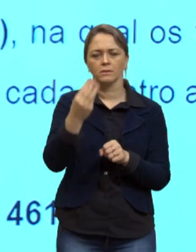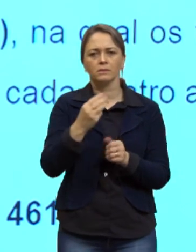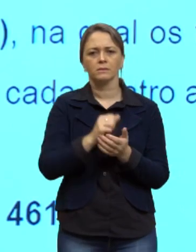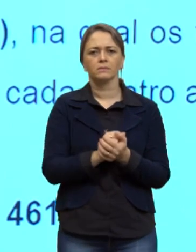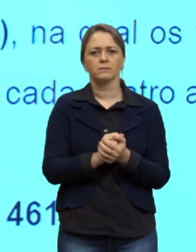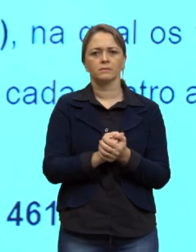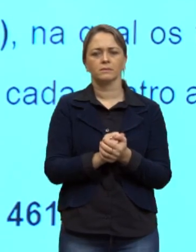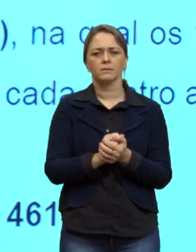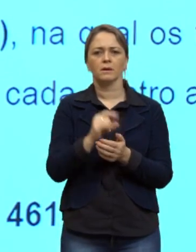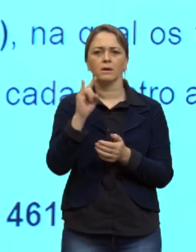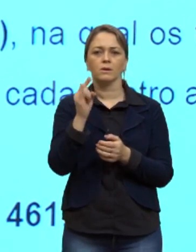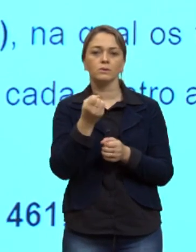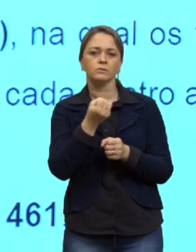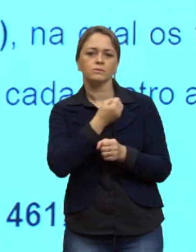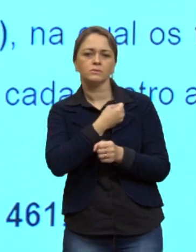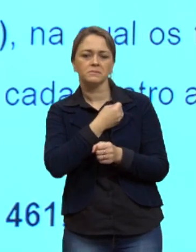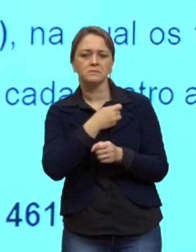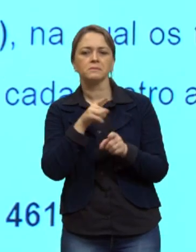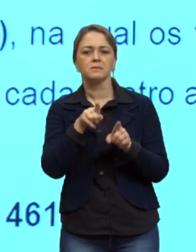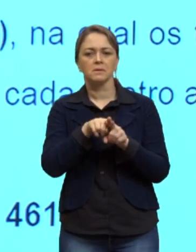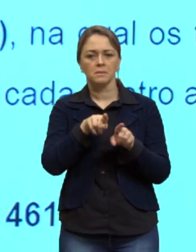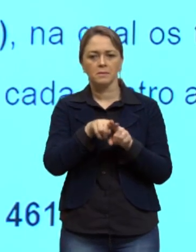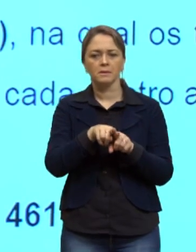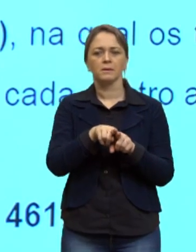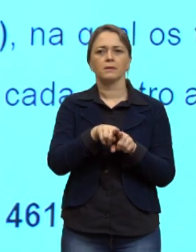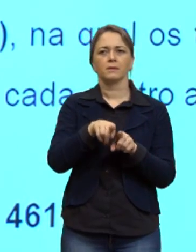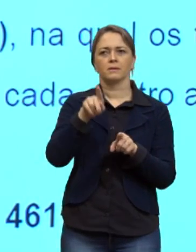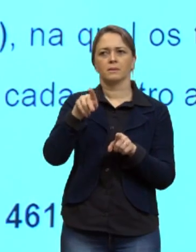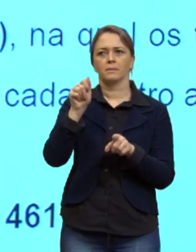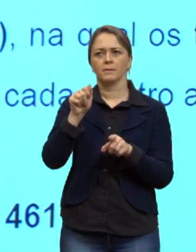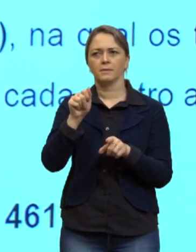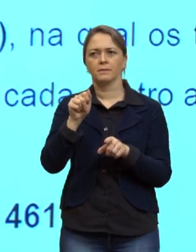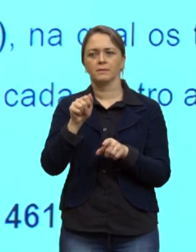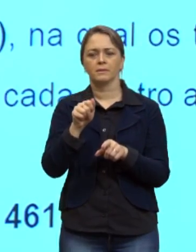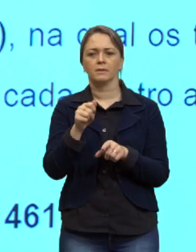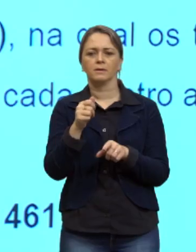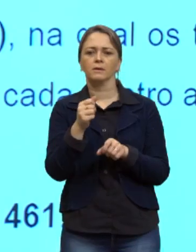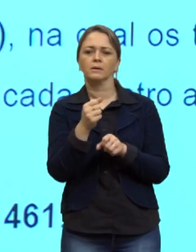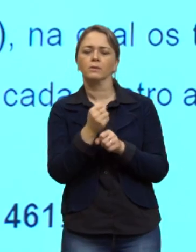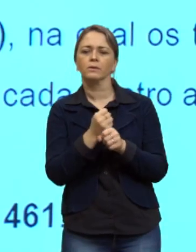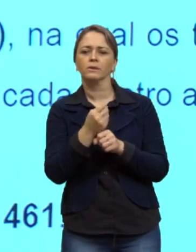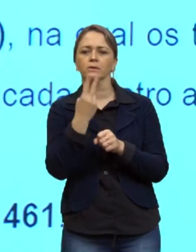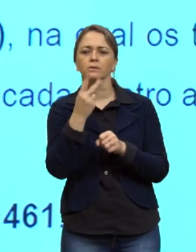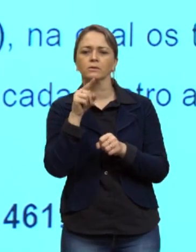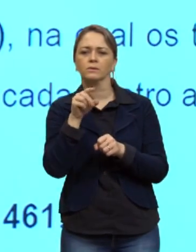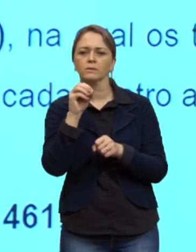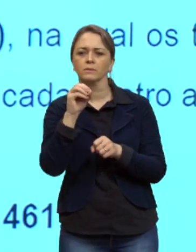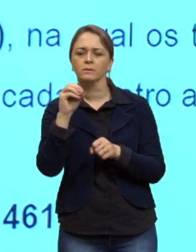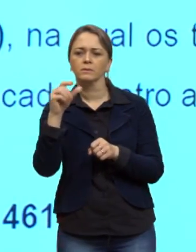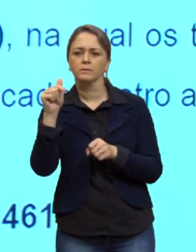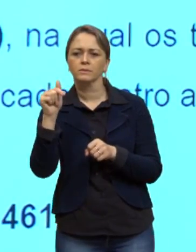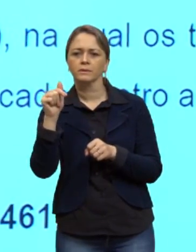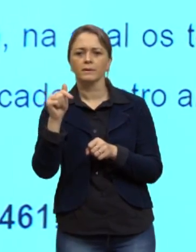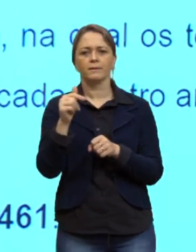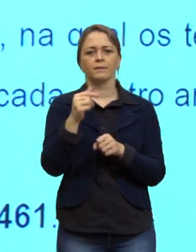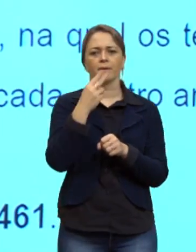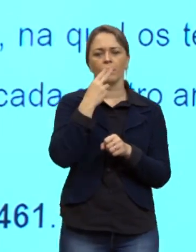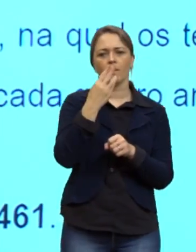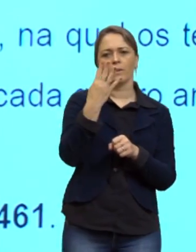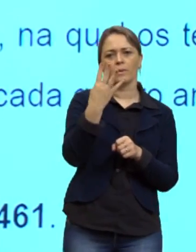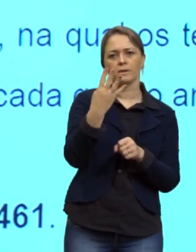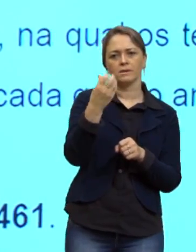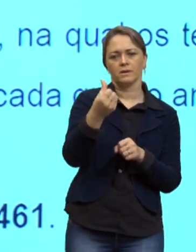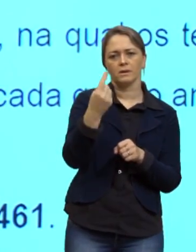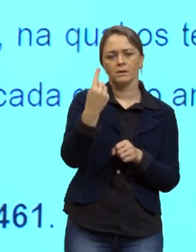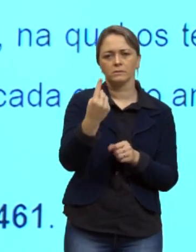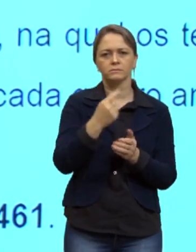último termo dessa PA também está no gráfico que é no ano de 2007 461 certo